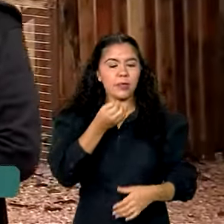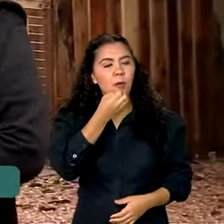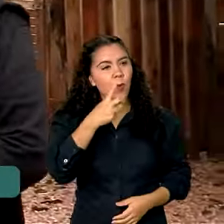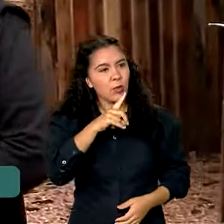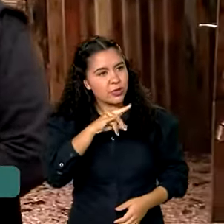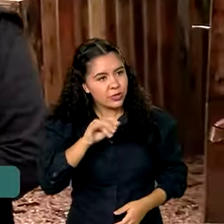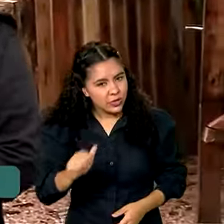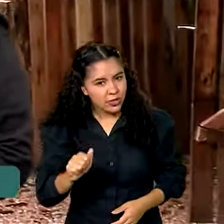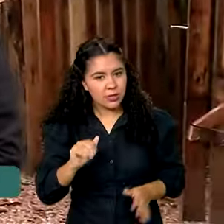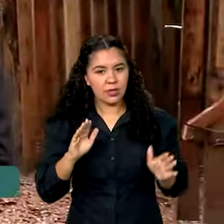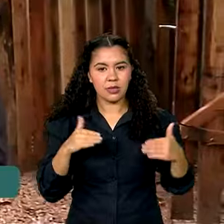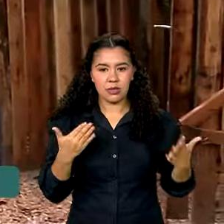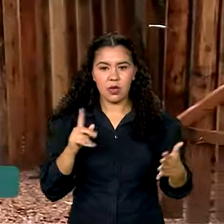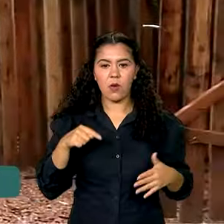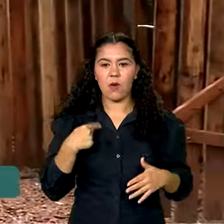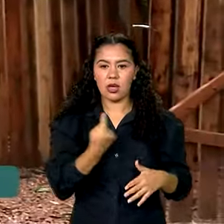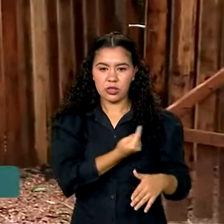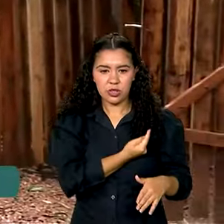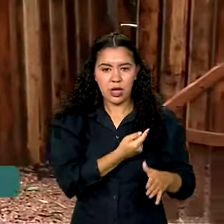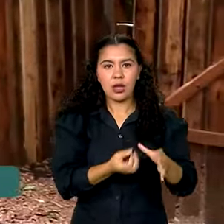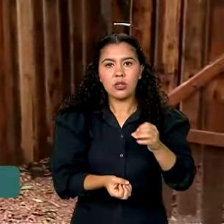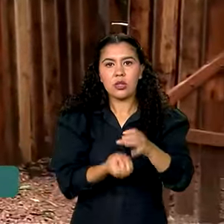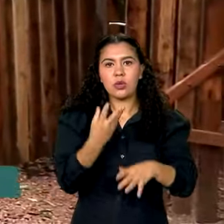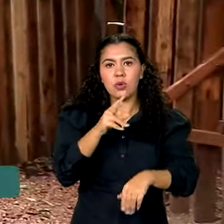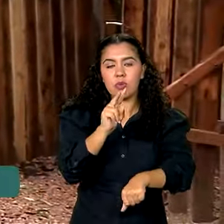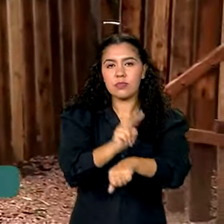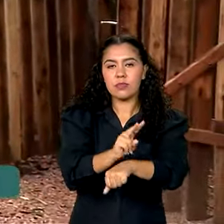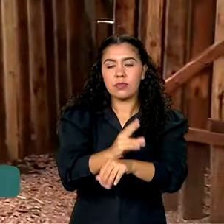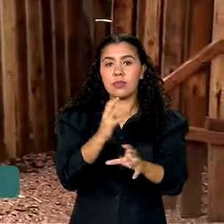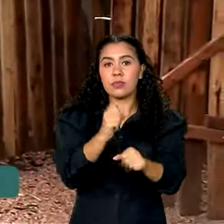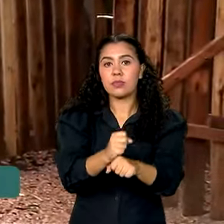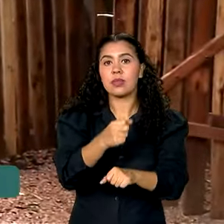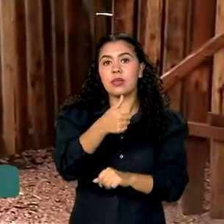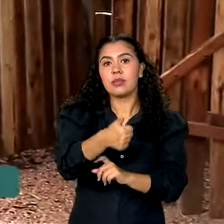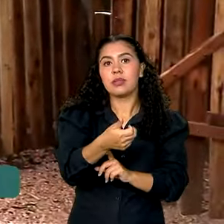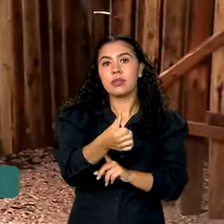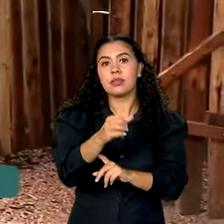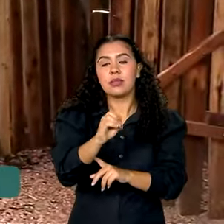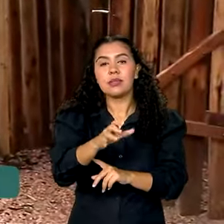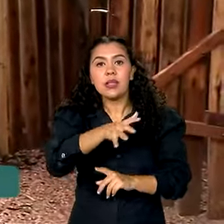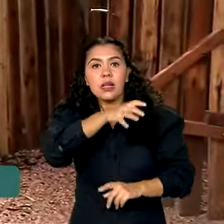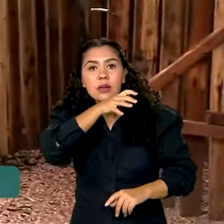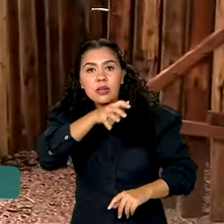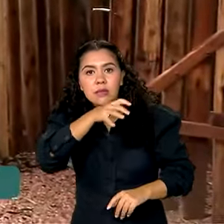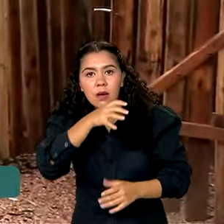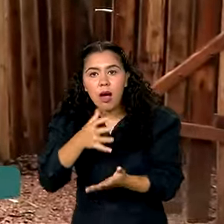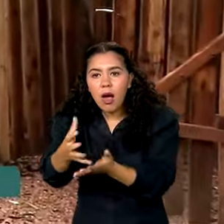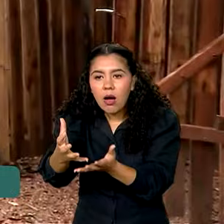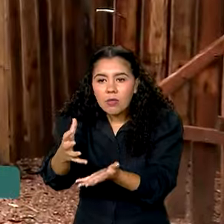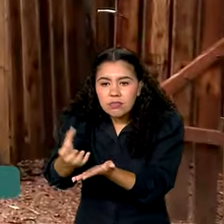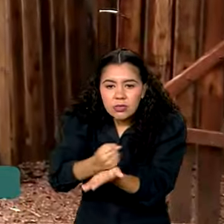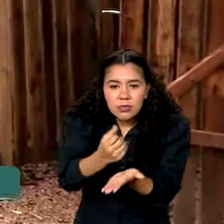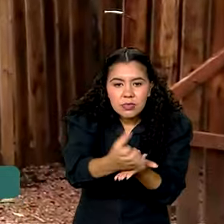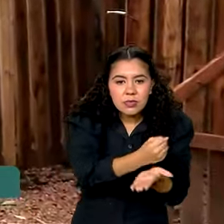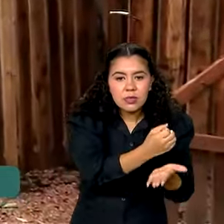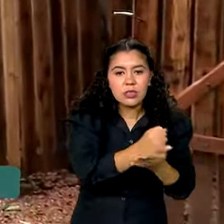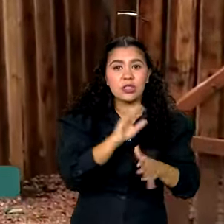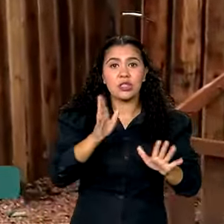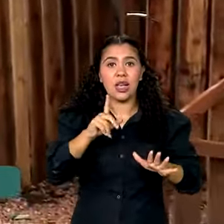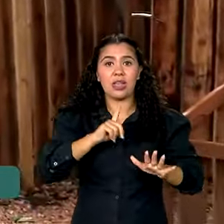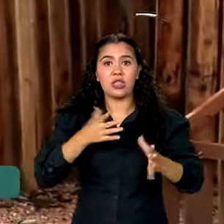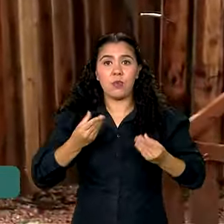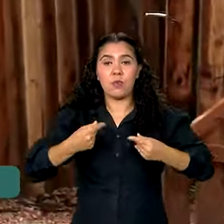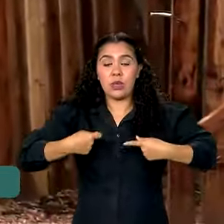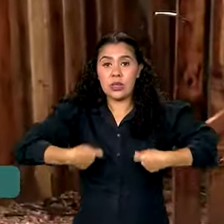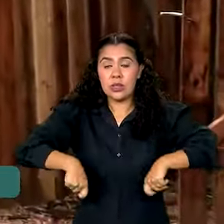Bom, a gente abrigou em torno de 160 animaizinhos das enchentes. A gente já tinha uma demanda muito grande,